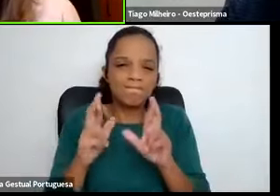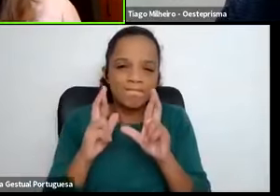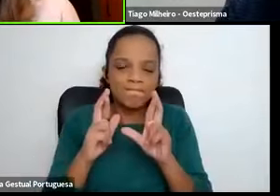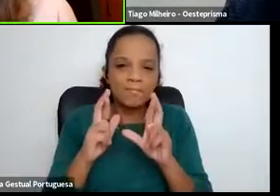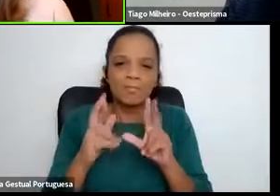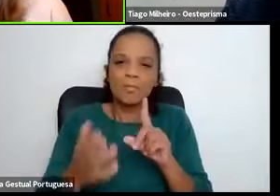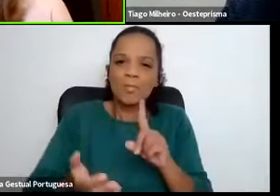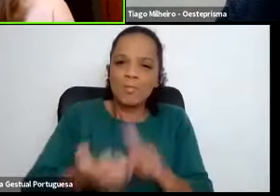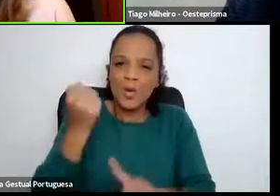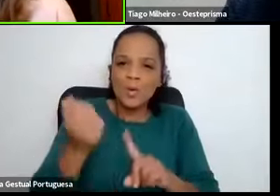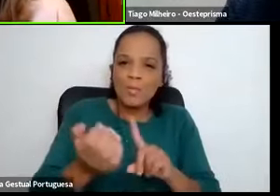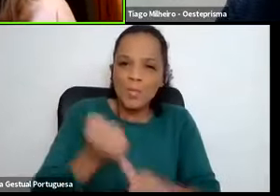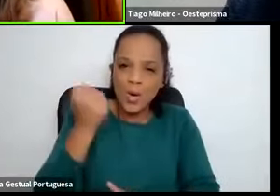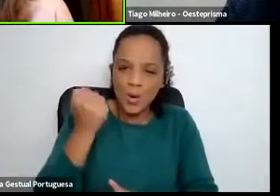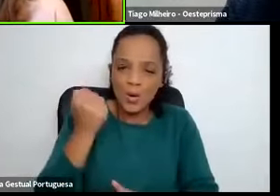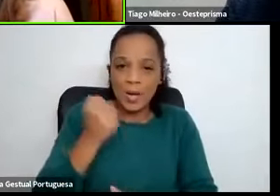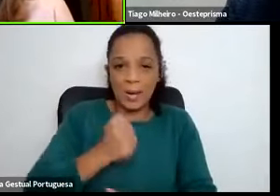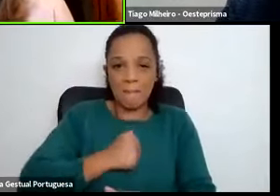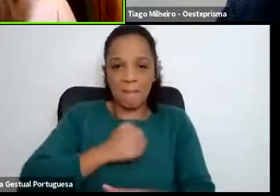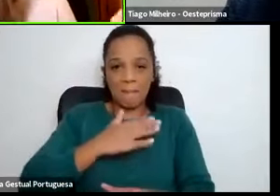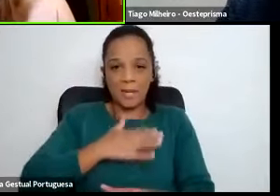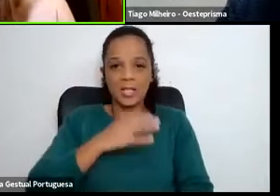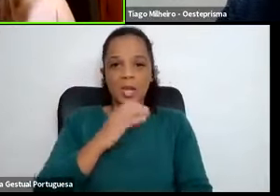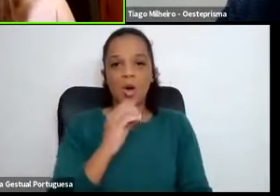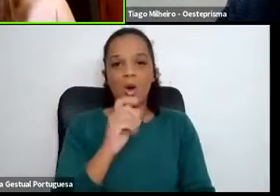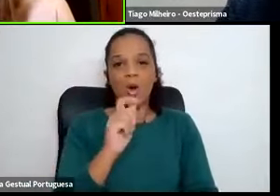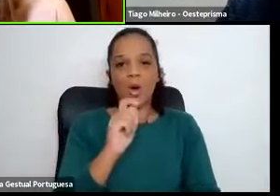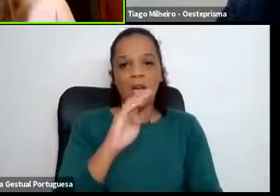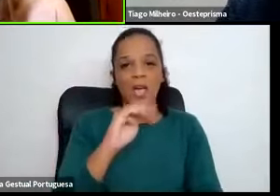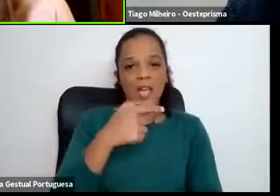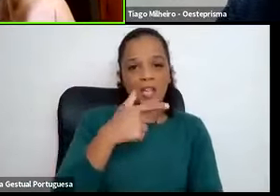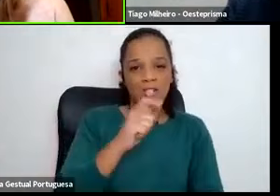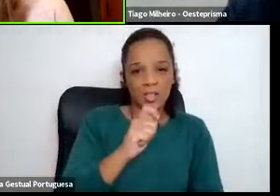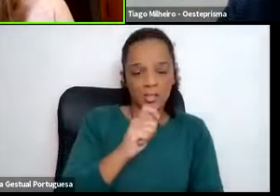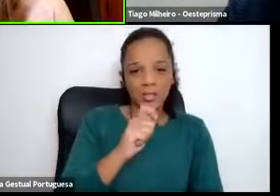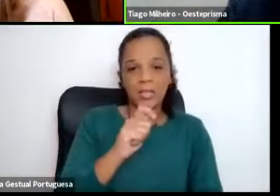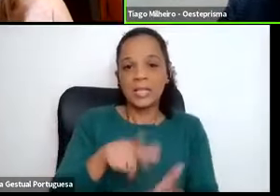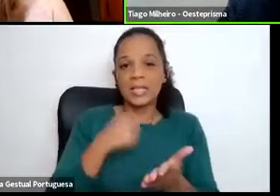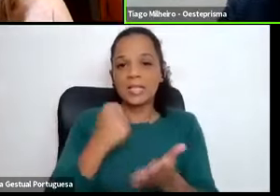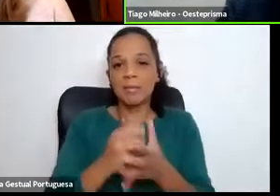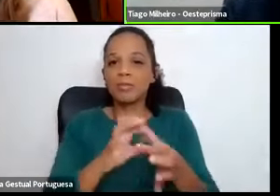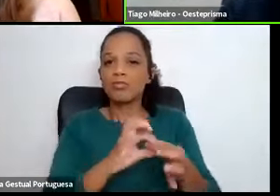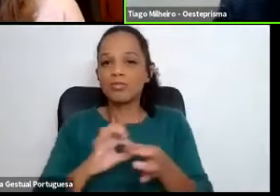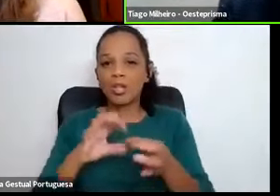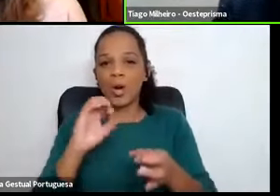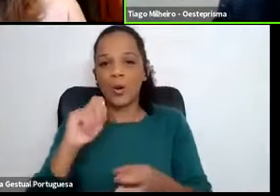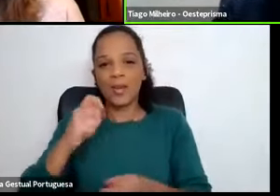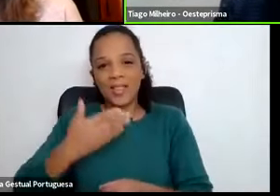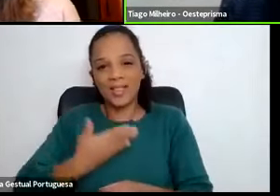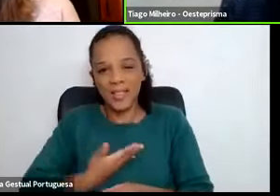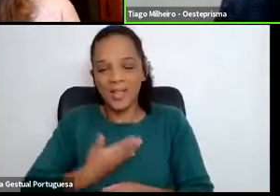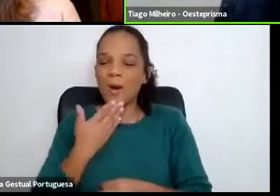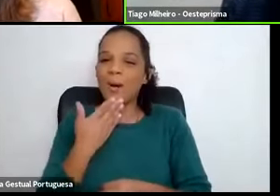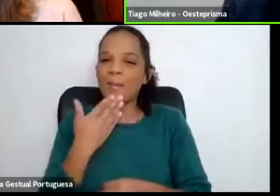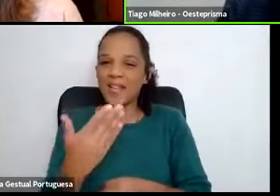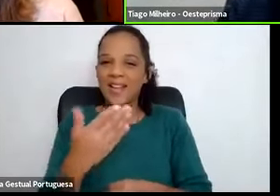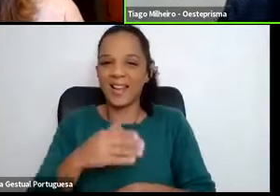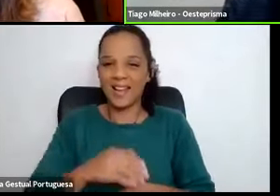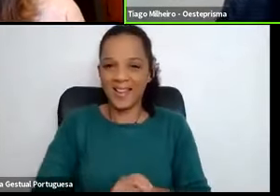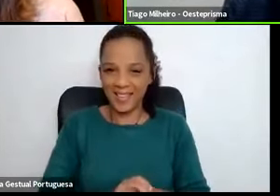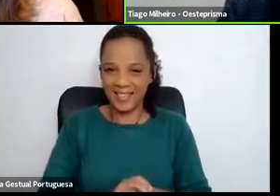sucesso ao Este Prisma, sempre com a colaboração da OED. Muito obrigado. Cá estaremos para mais...